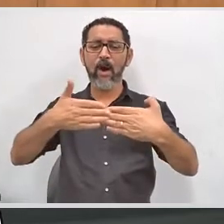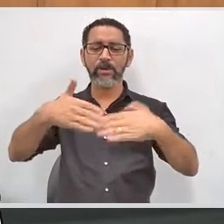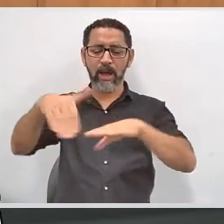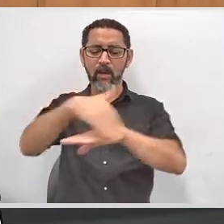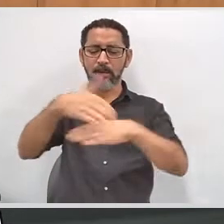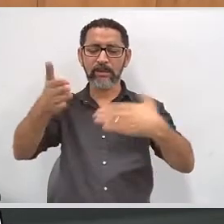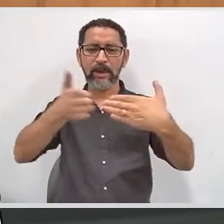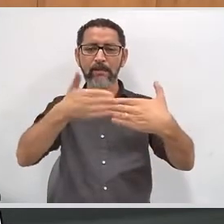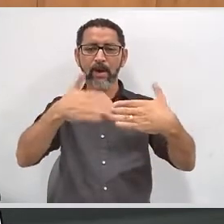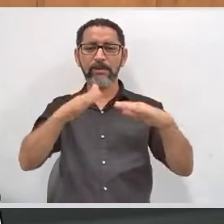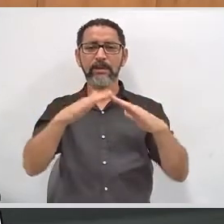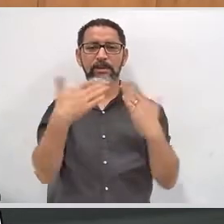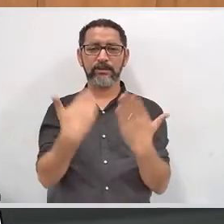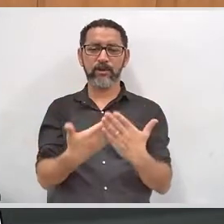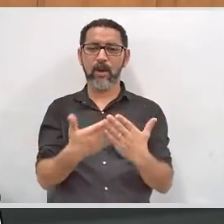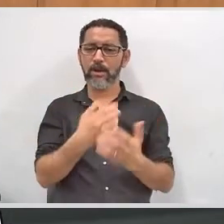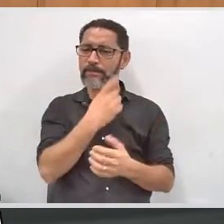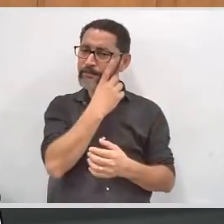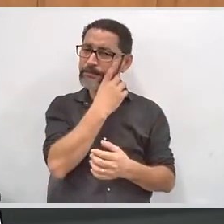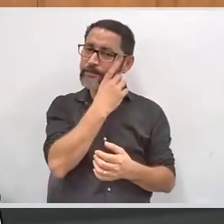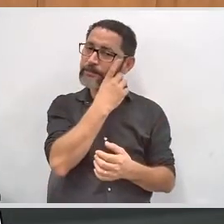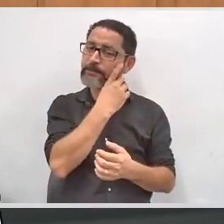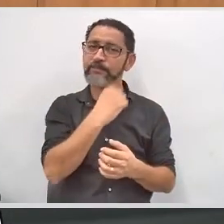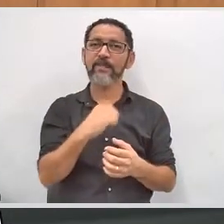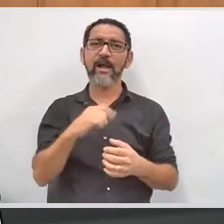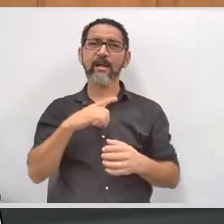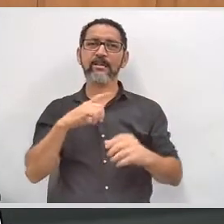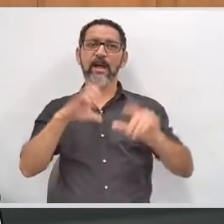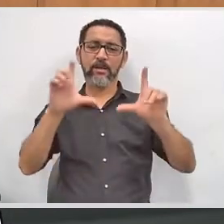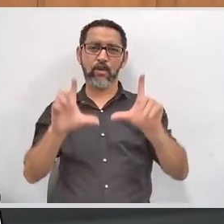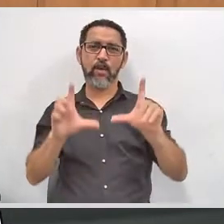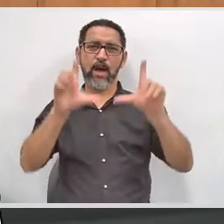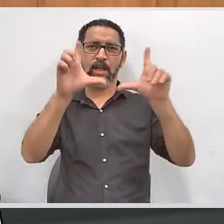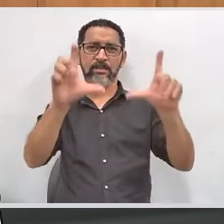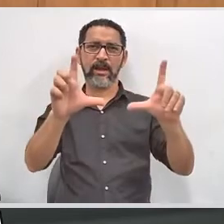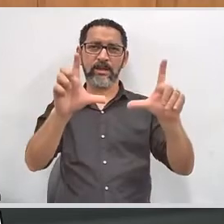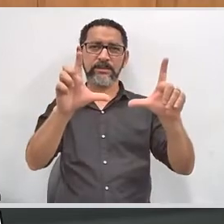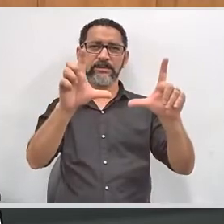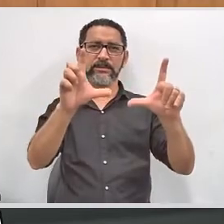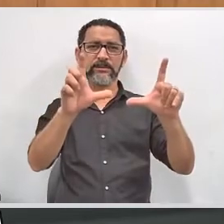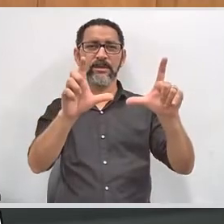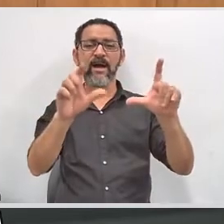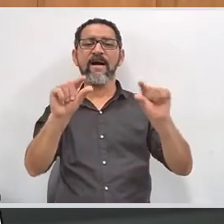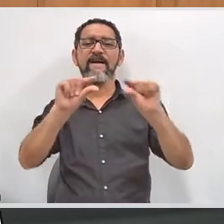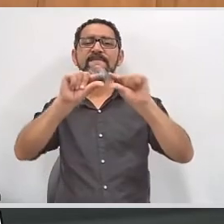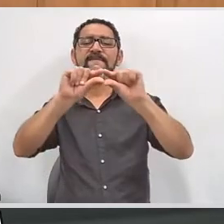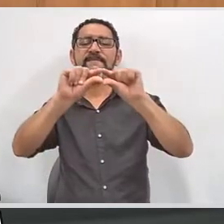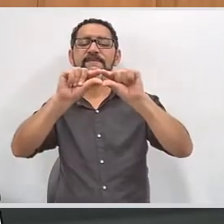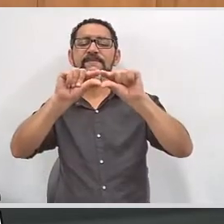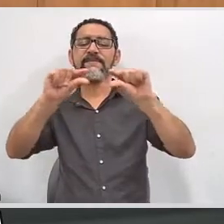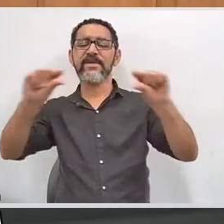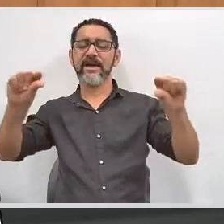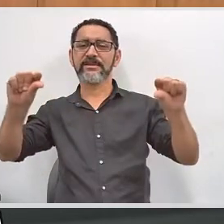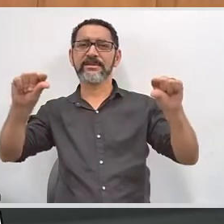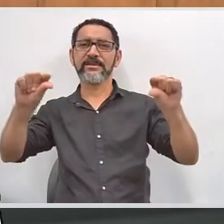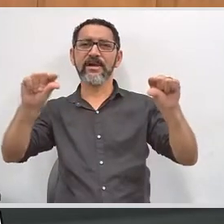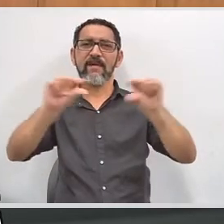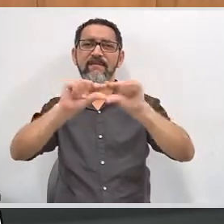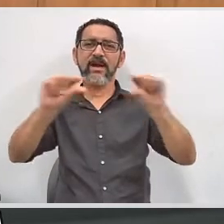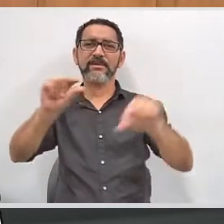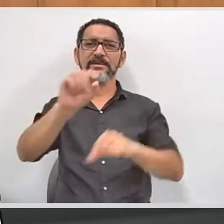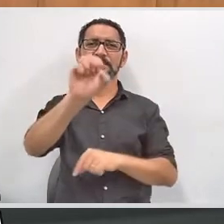sessão eleitoral por ele lá escolhida, ele poderá identificá-la através desse